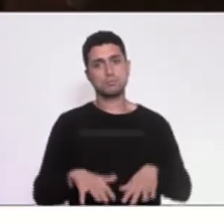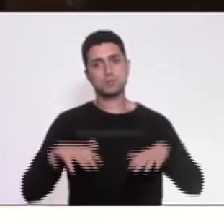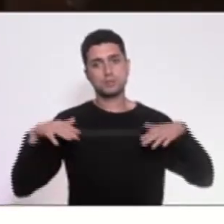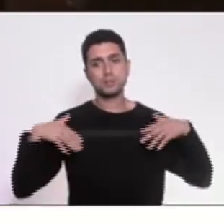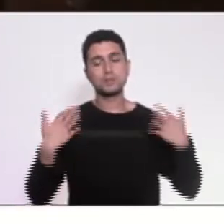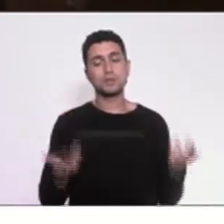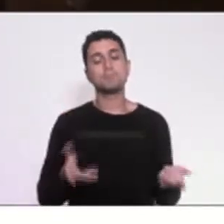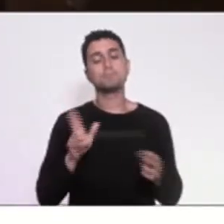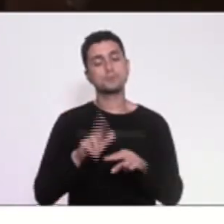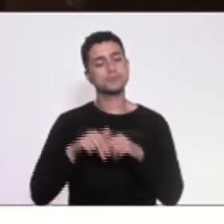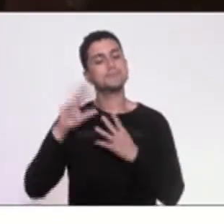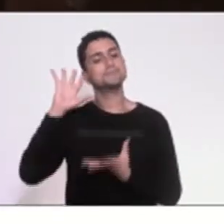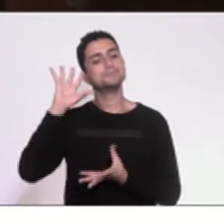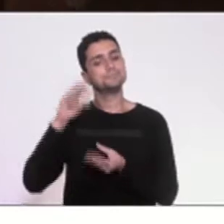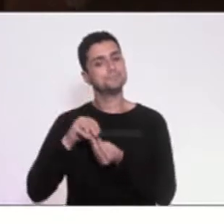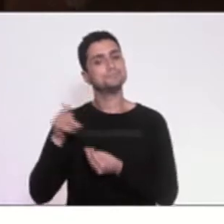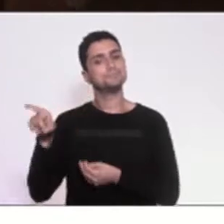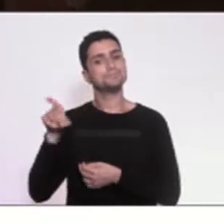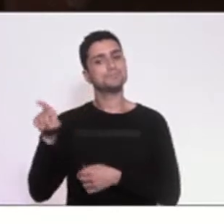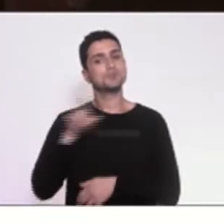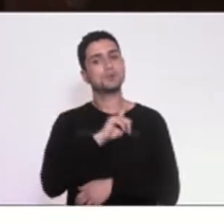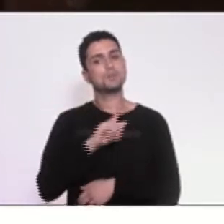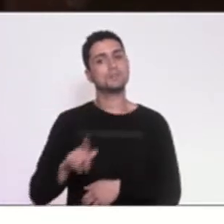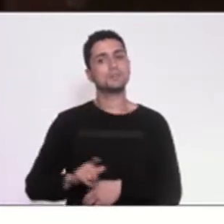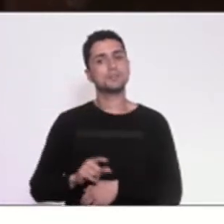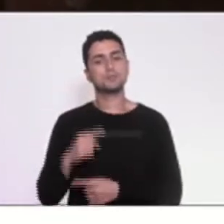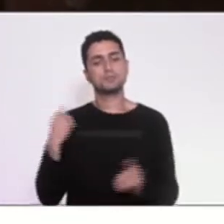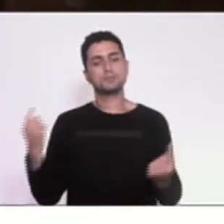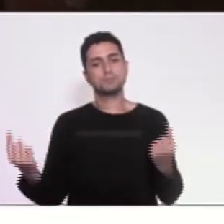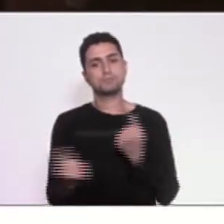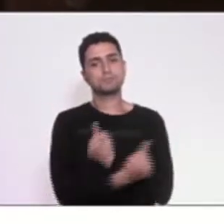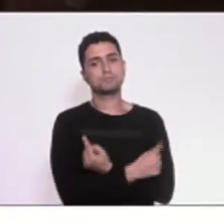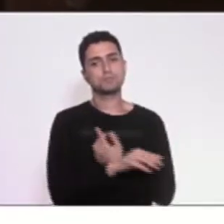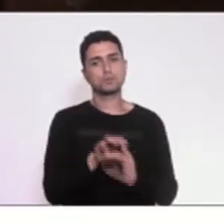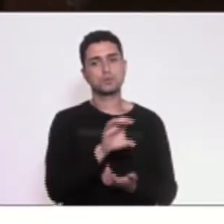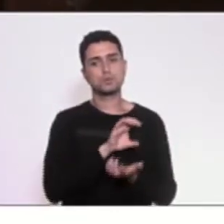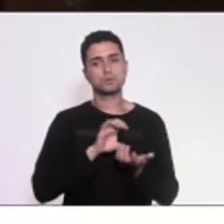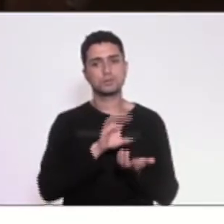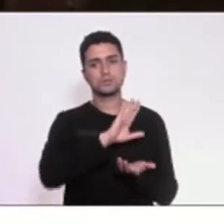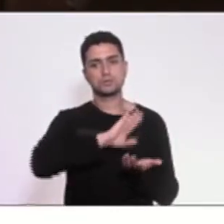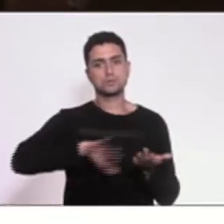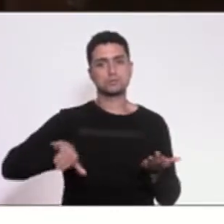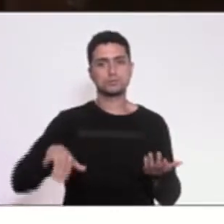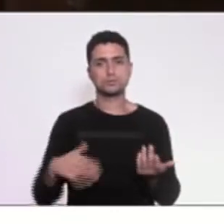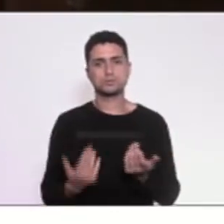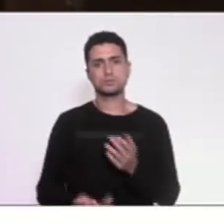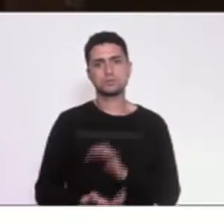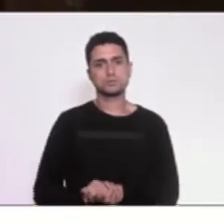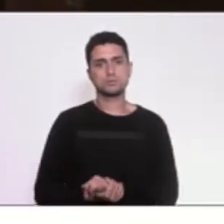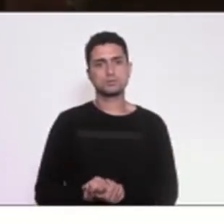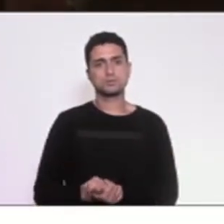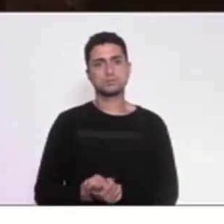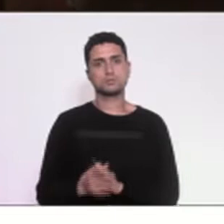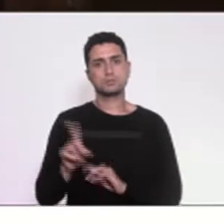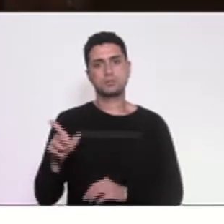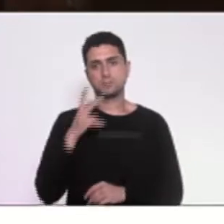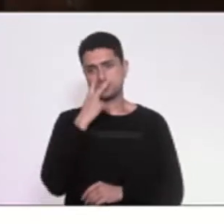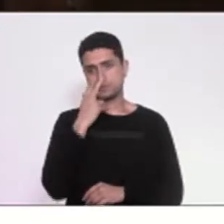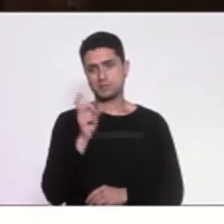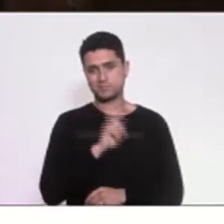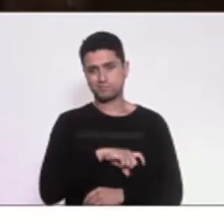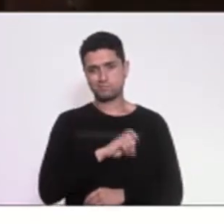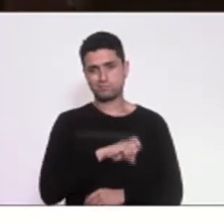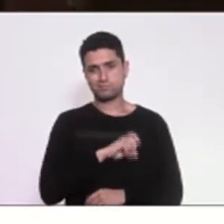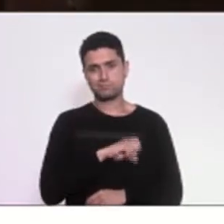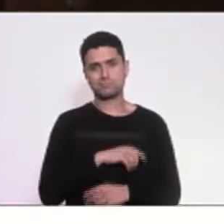por isso que o governador virou a mesa, quer levar no tapetão, quer levar na mão grande? Não